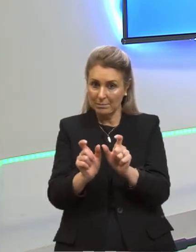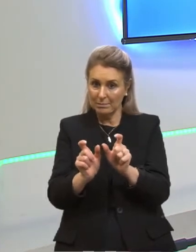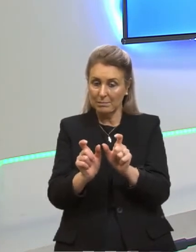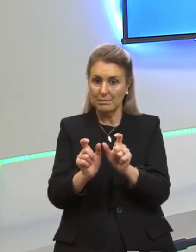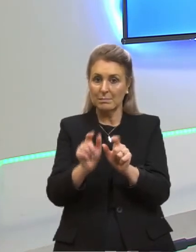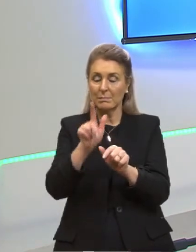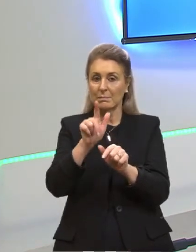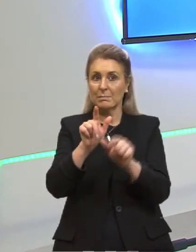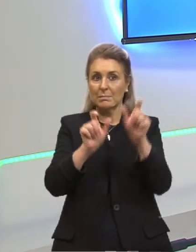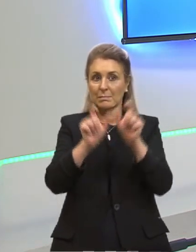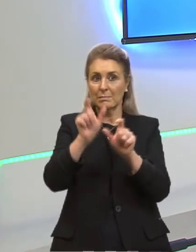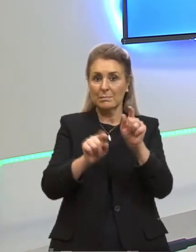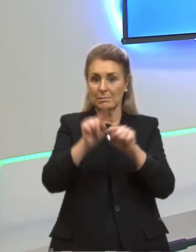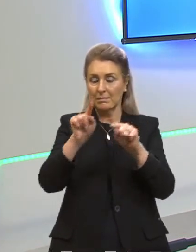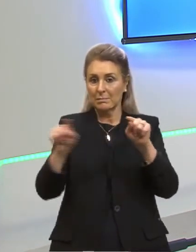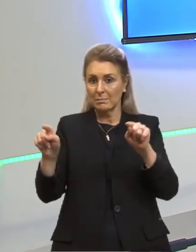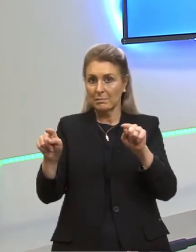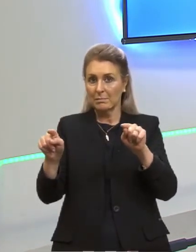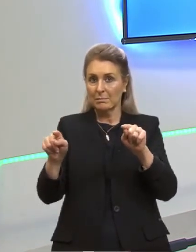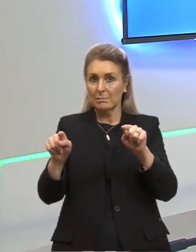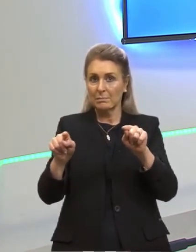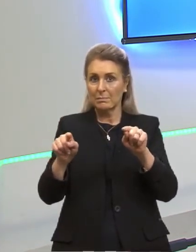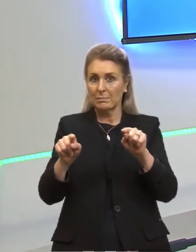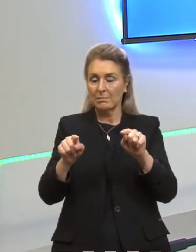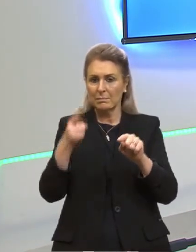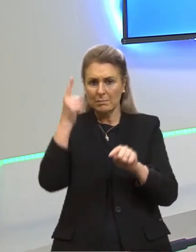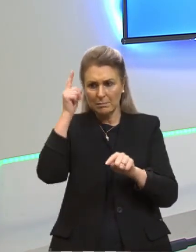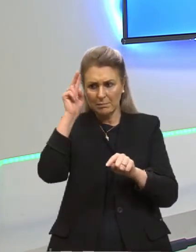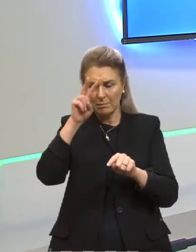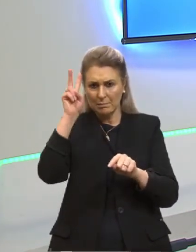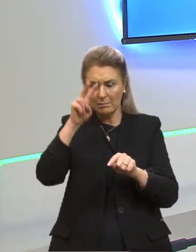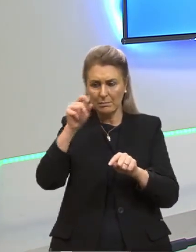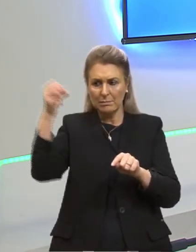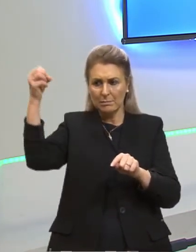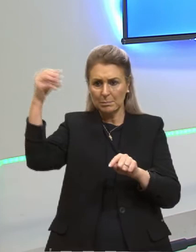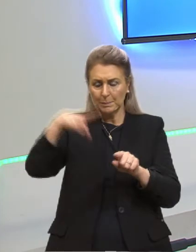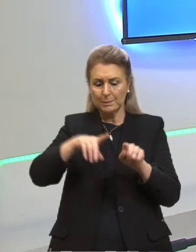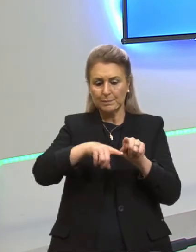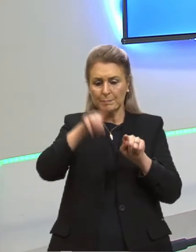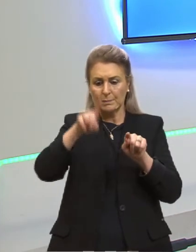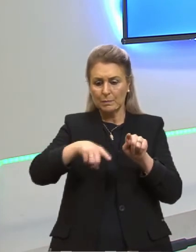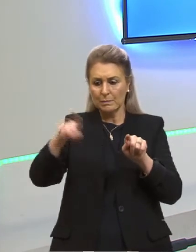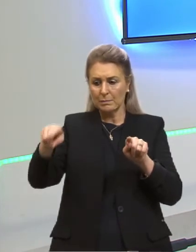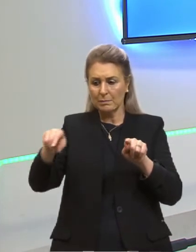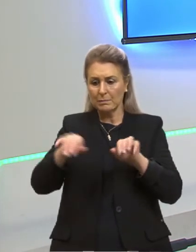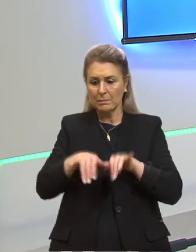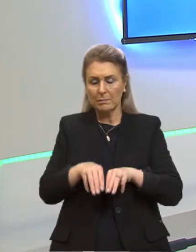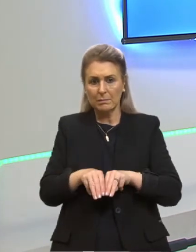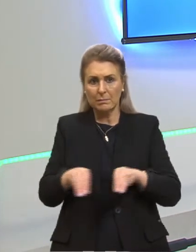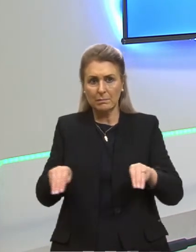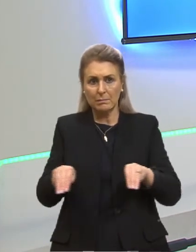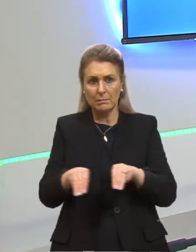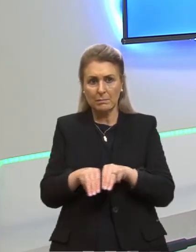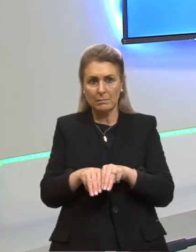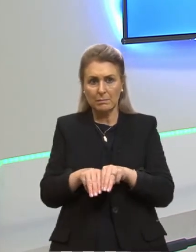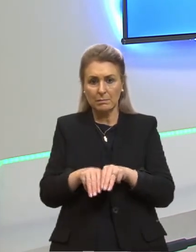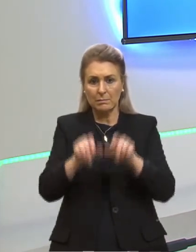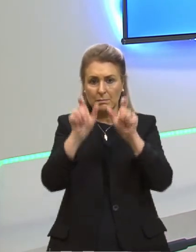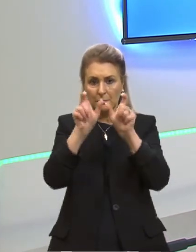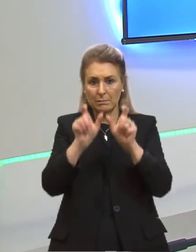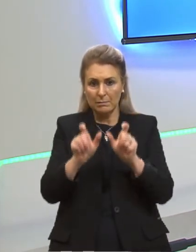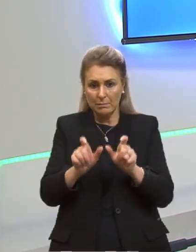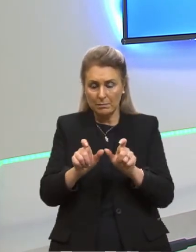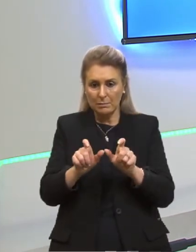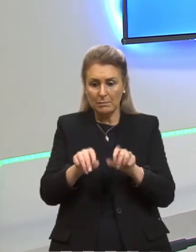uma partícula e onda. E a luz, vocês lembram que a luz é uma onda eletromagnética, então quer dizer que a luz é isso, é uma partícula e uma